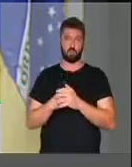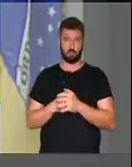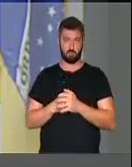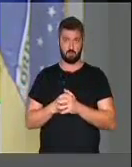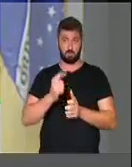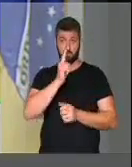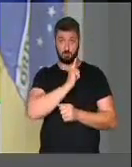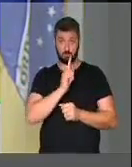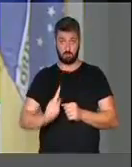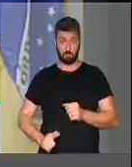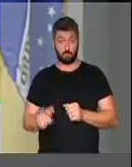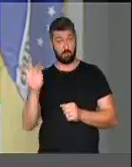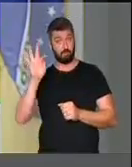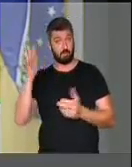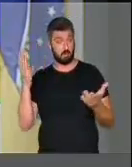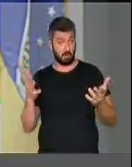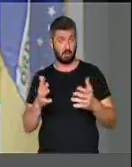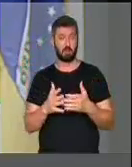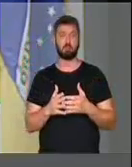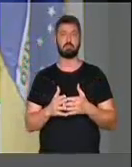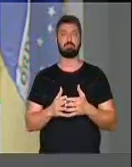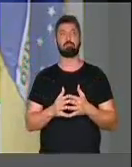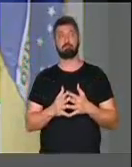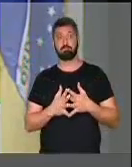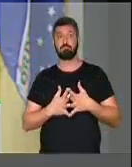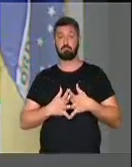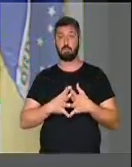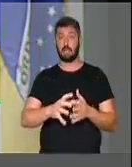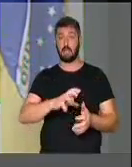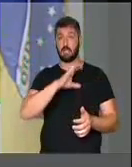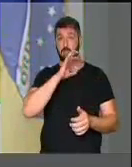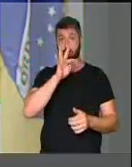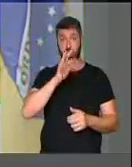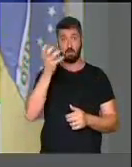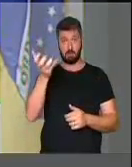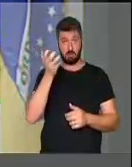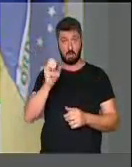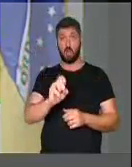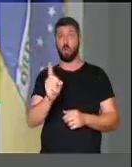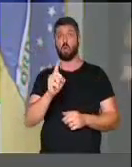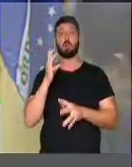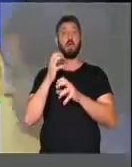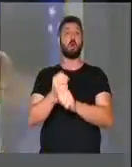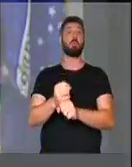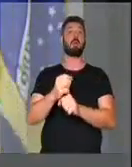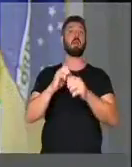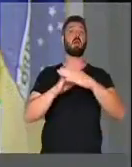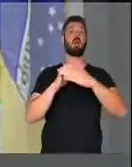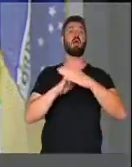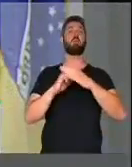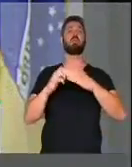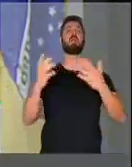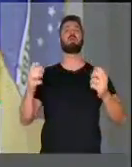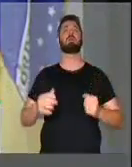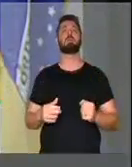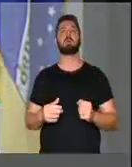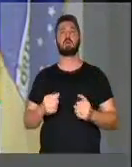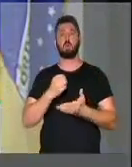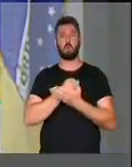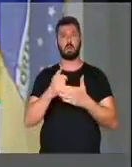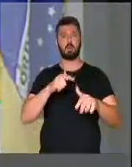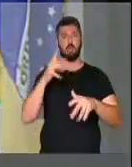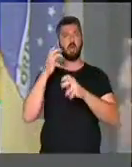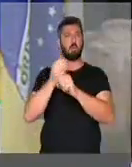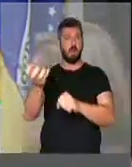O governo federal, afinal de contas, a Receita quer recuperar as empresas ou não? Quer recuperar o